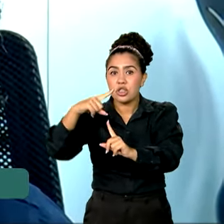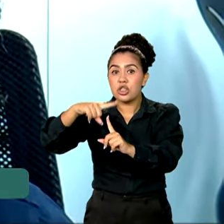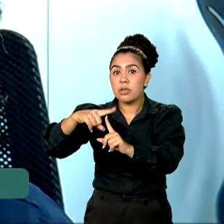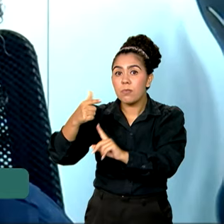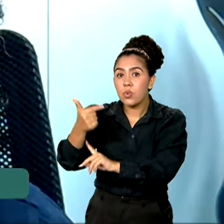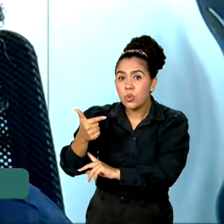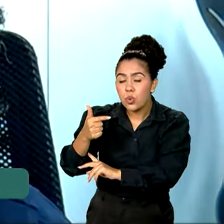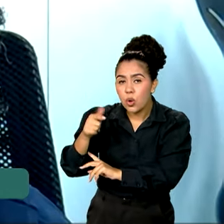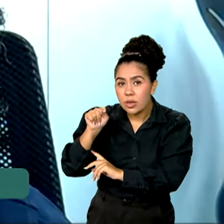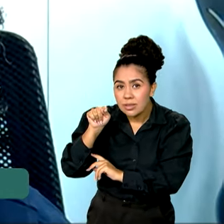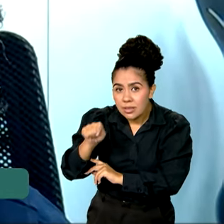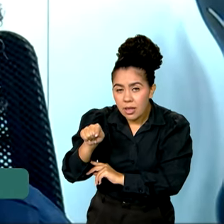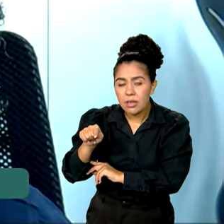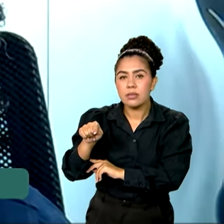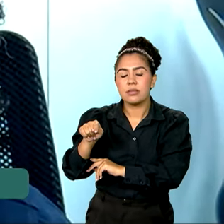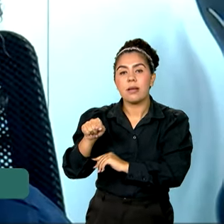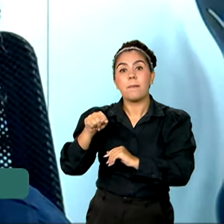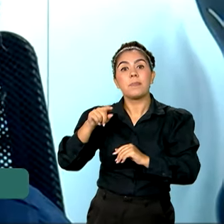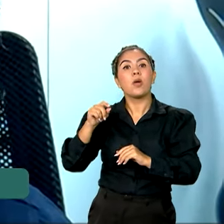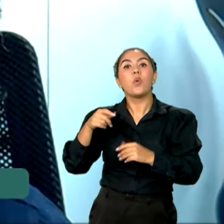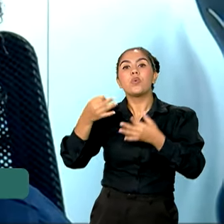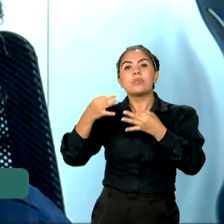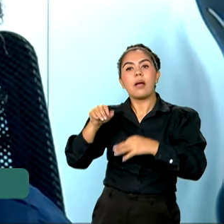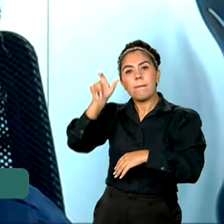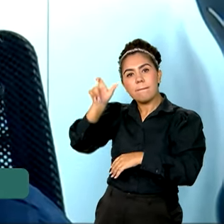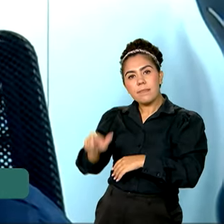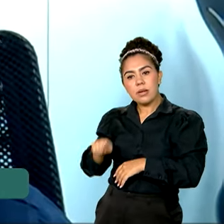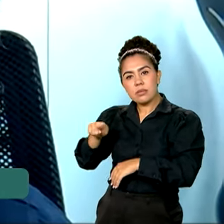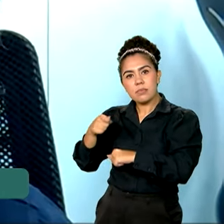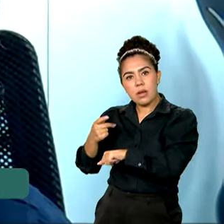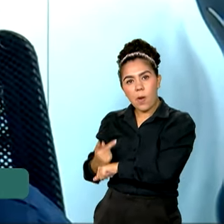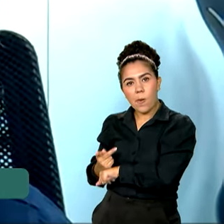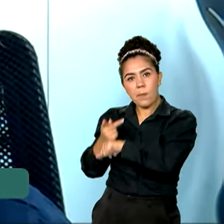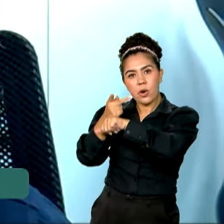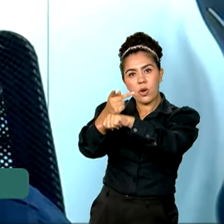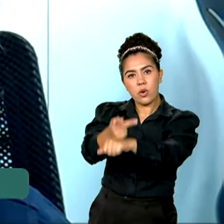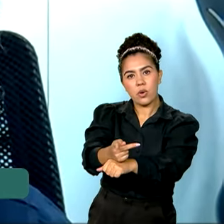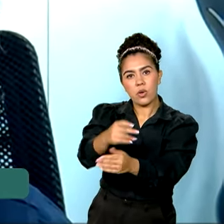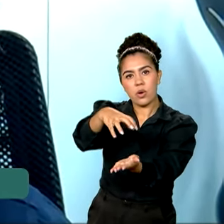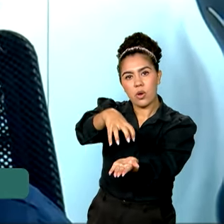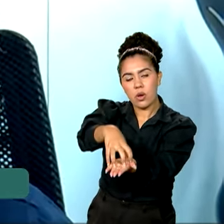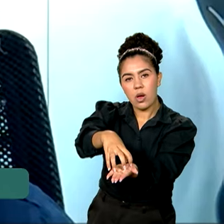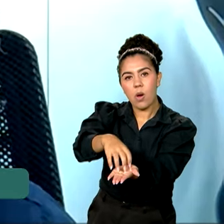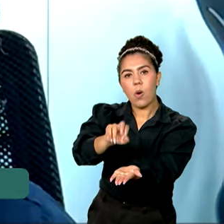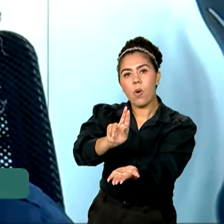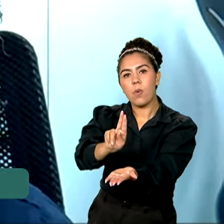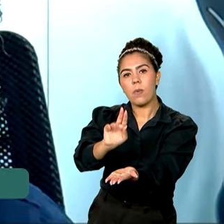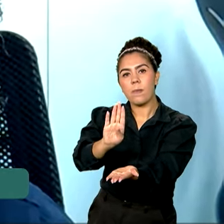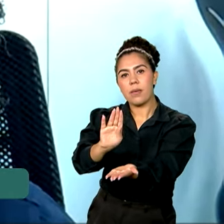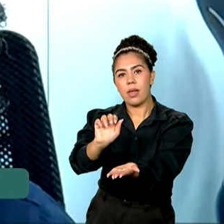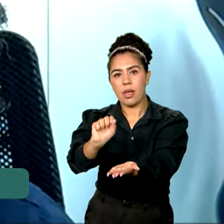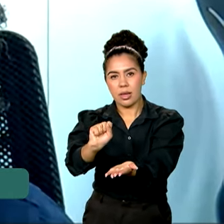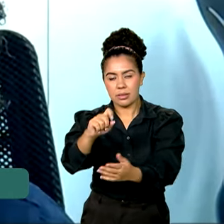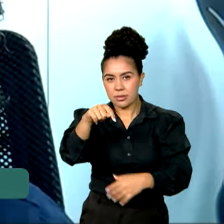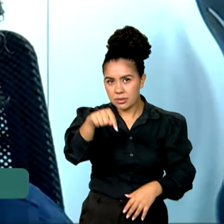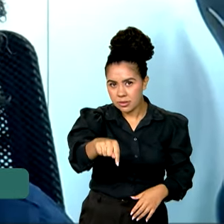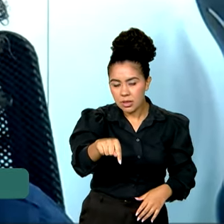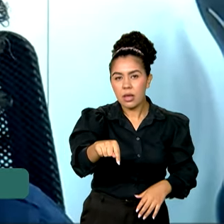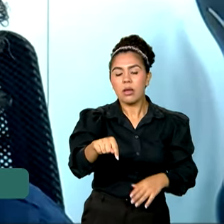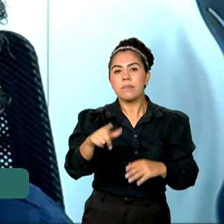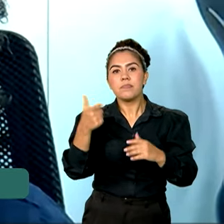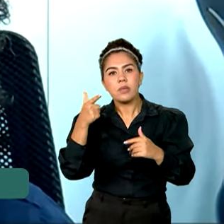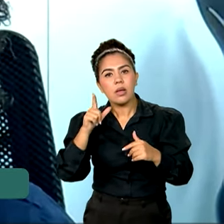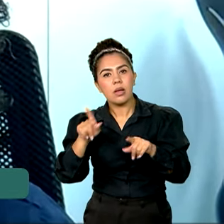ideal é que ela vá até uma unidade básica de saúde, que a gente conhece como posto de saúde e que ela possa, né,